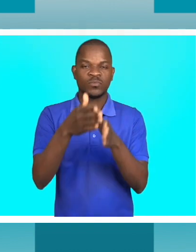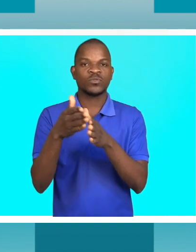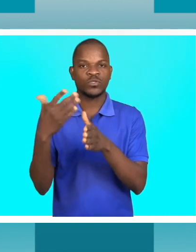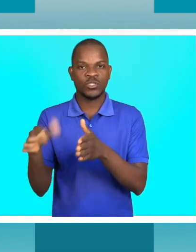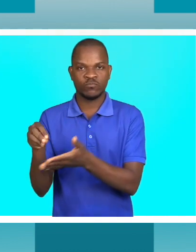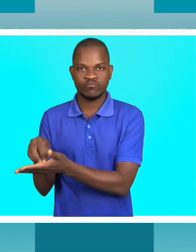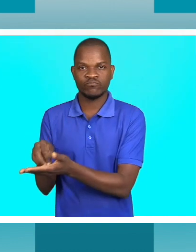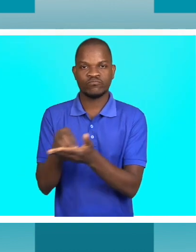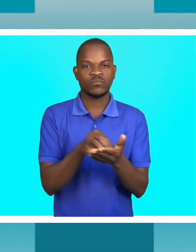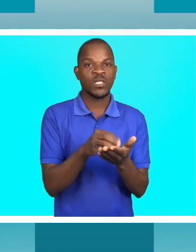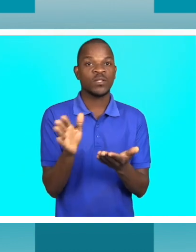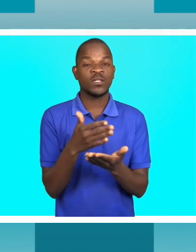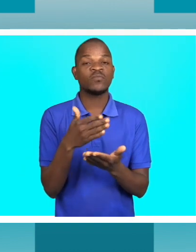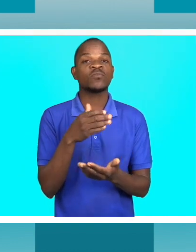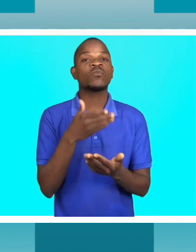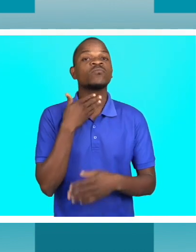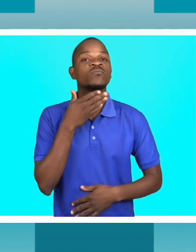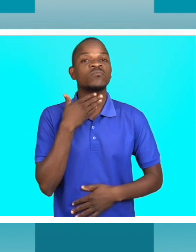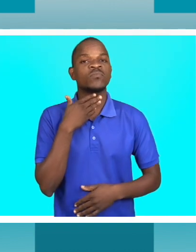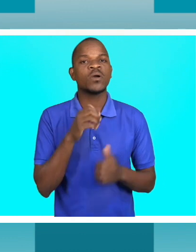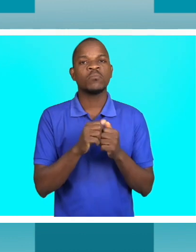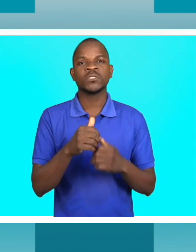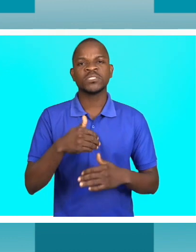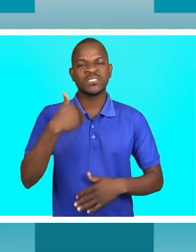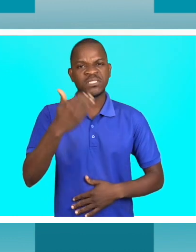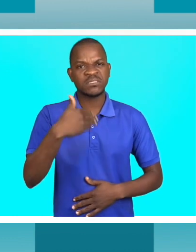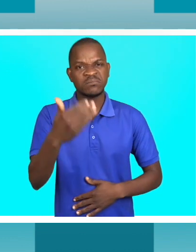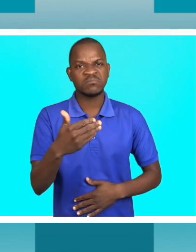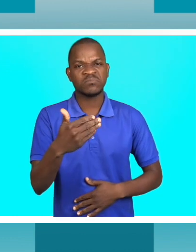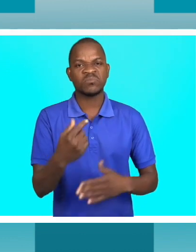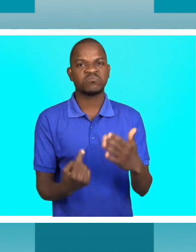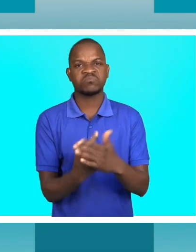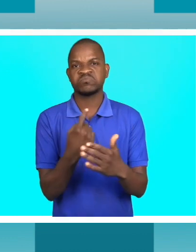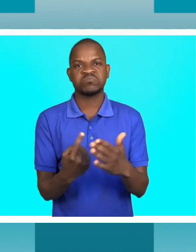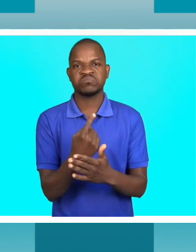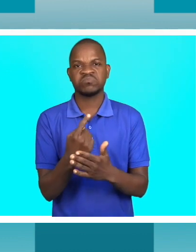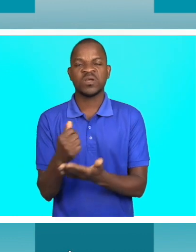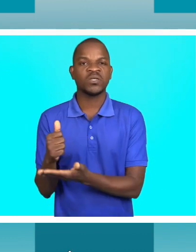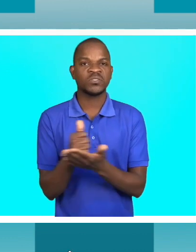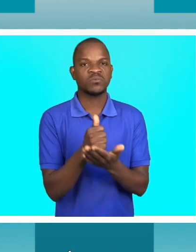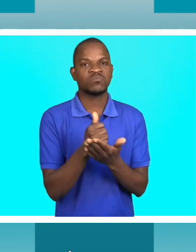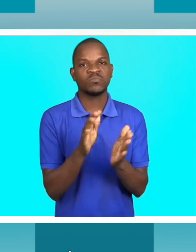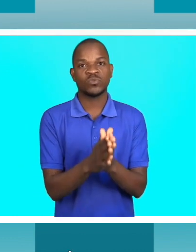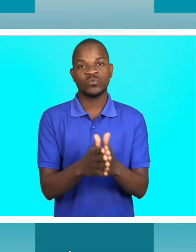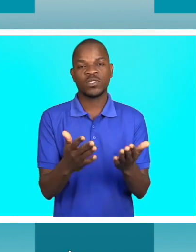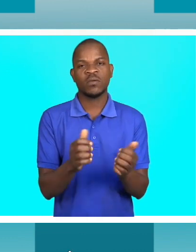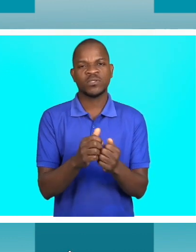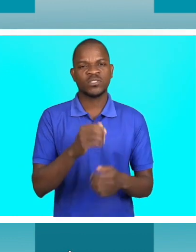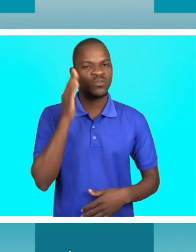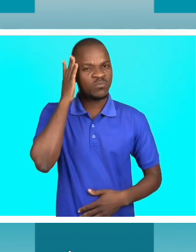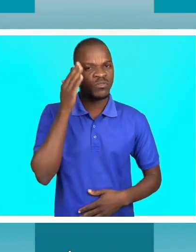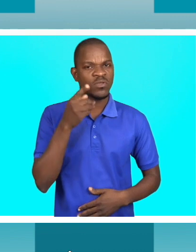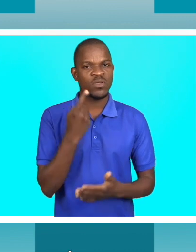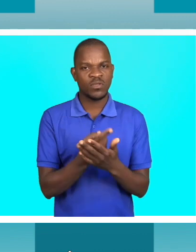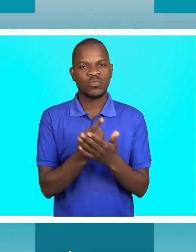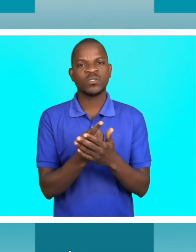trouxeram livros em áudio, que é por aí, mas não é coisa que tem se investido muito. Eu acho que é preciso que esta